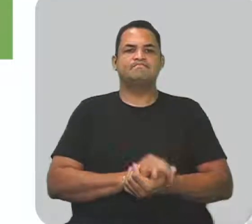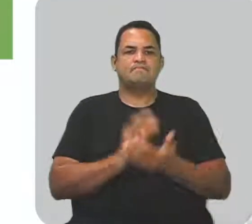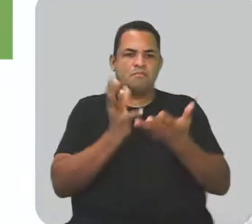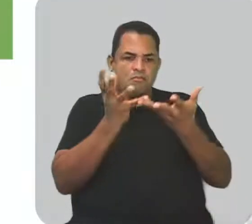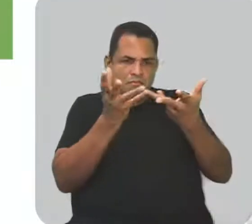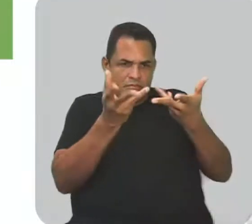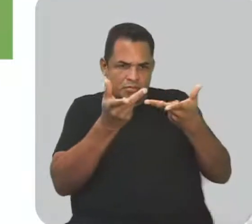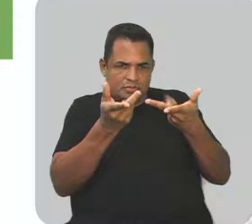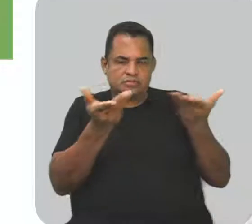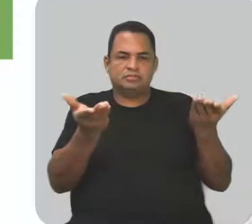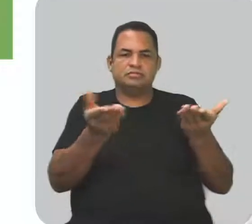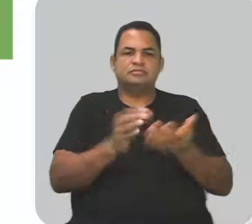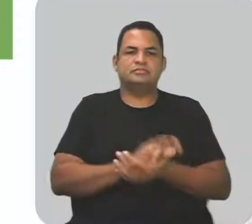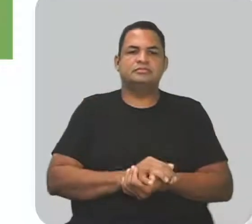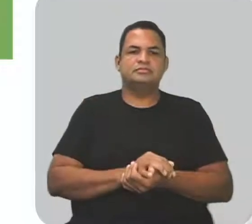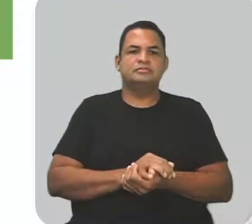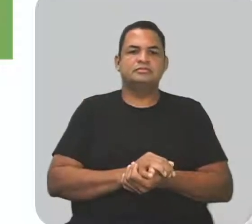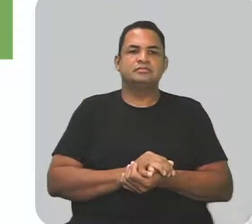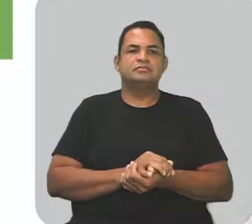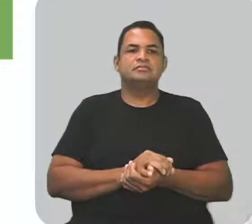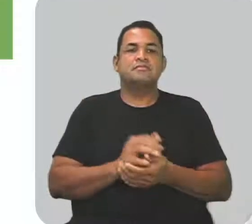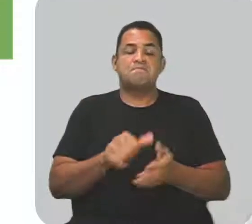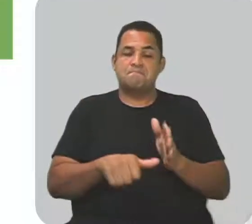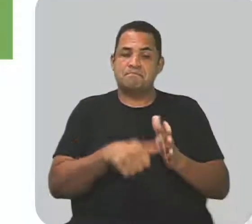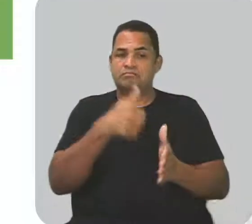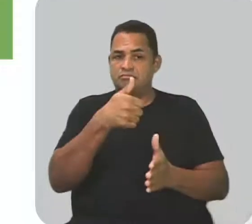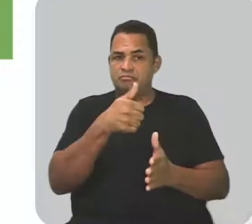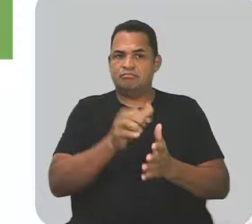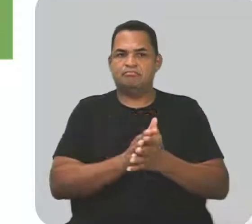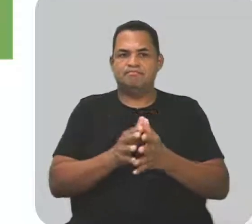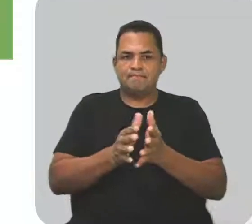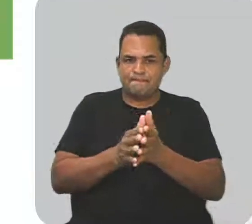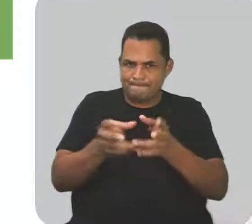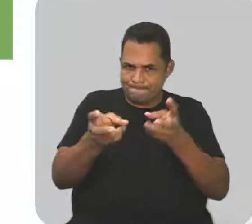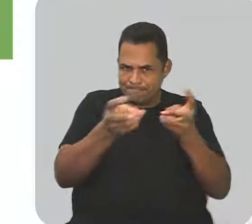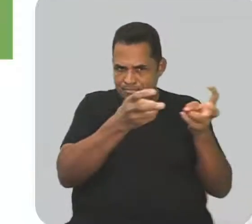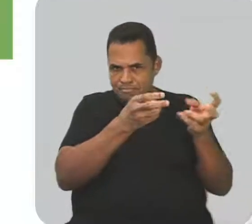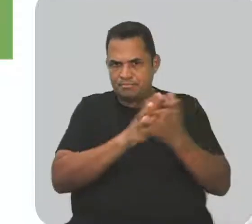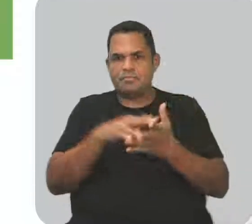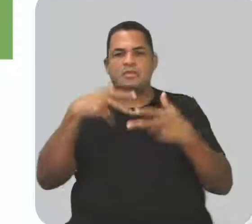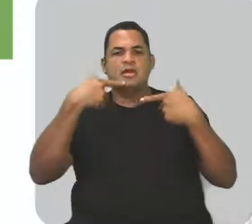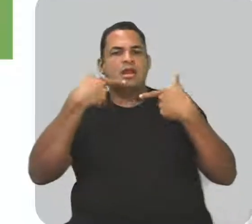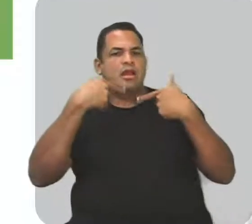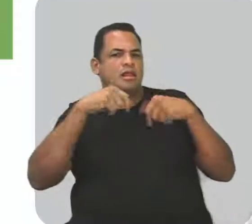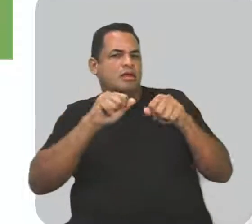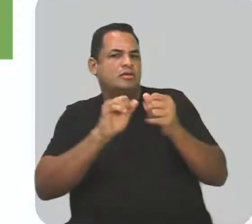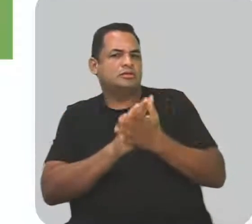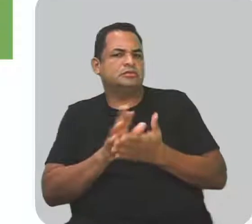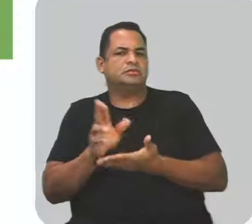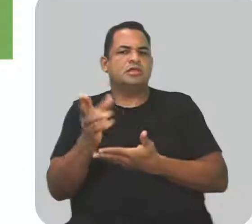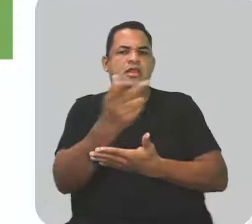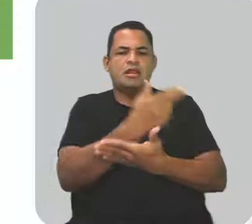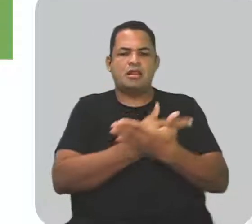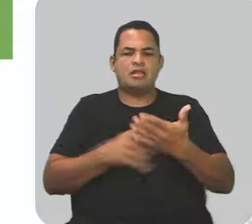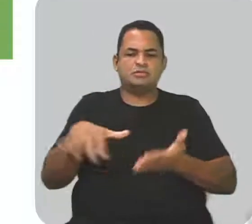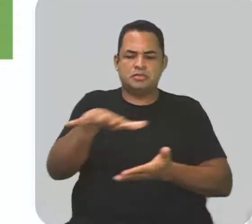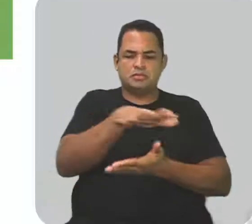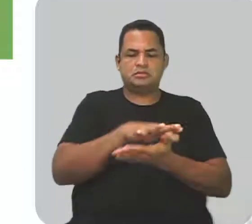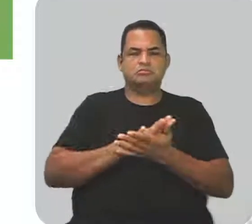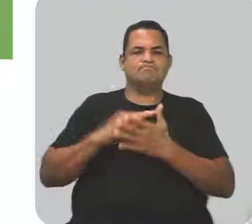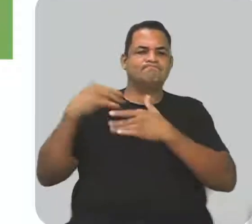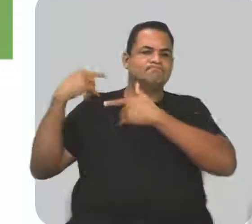Habilidades. Habilidade 1 da aula de hoje. Perceber a língua como variável no espaço e no tempo.